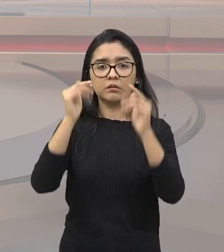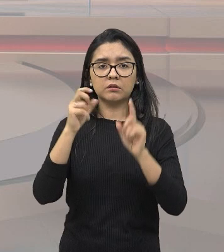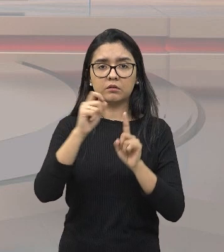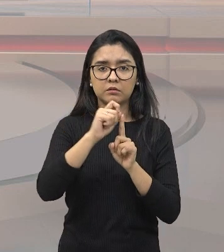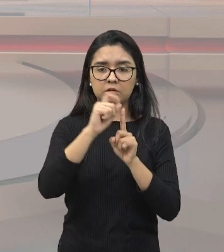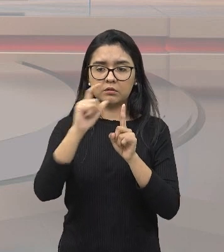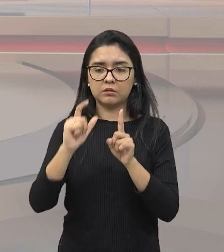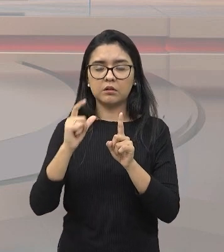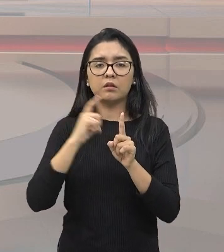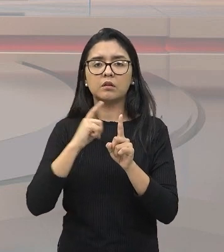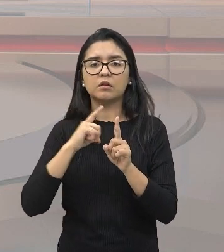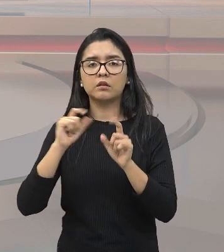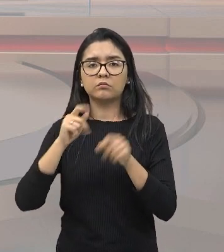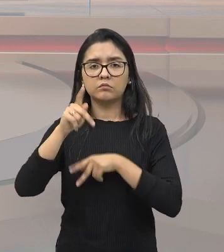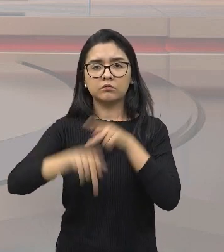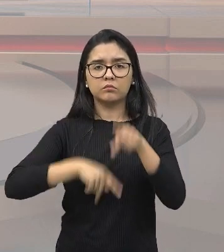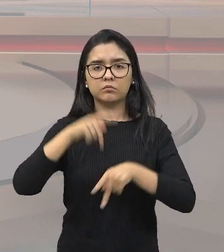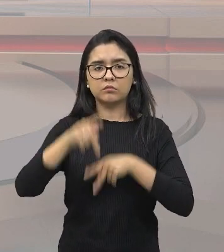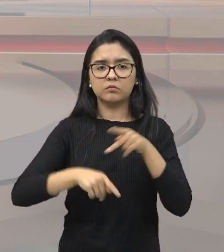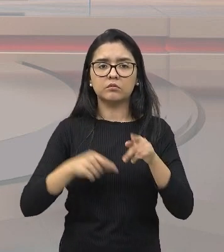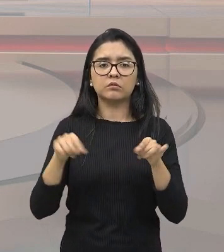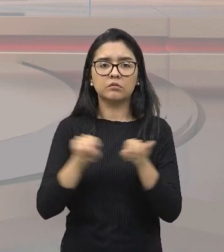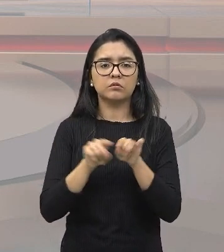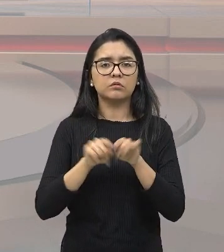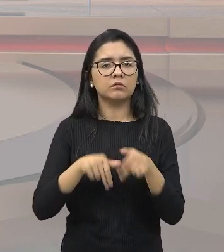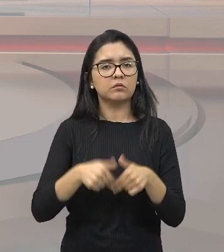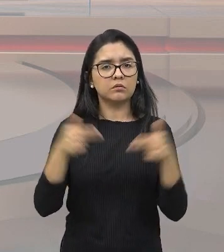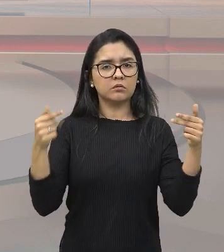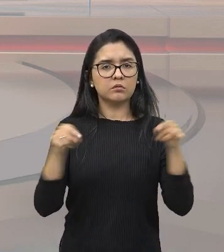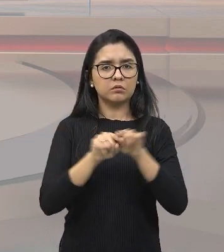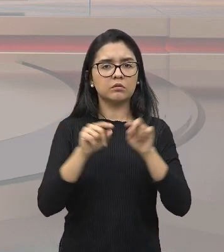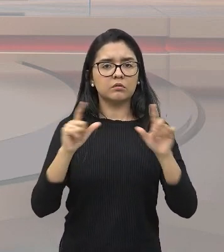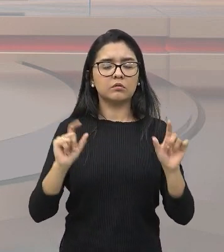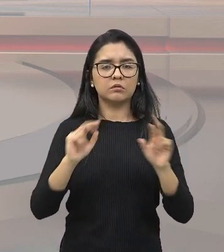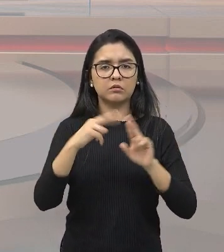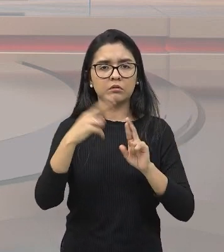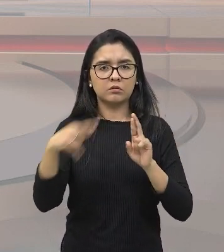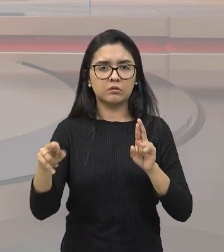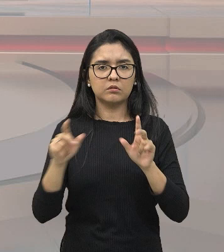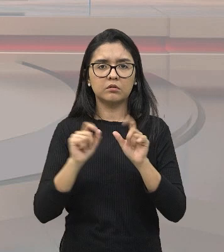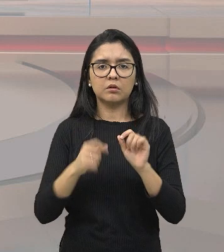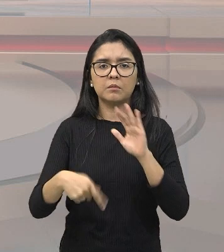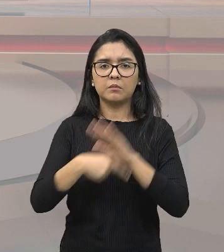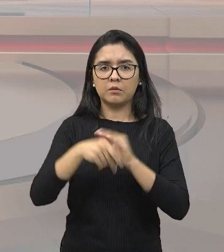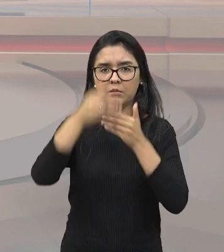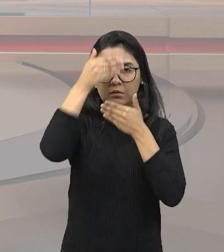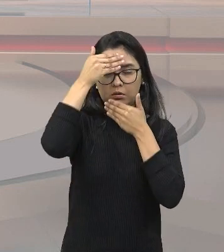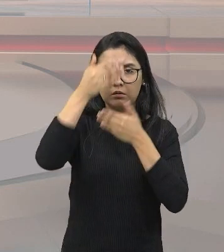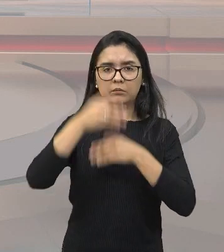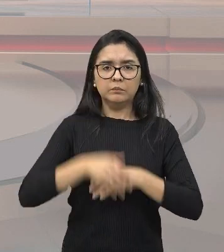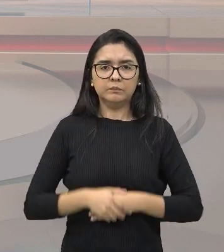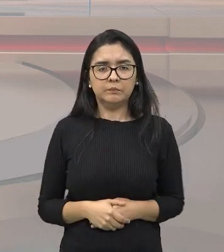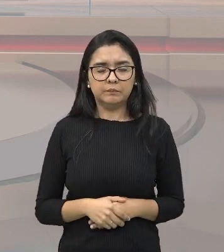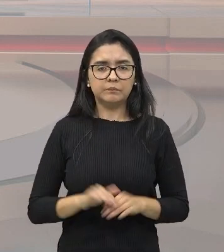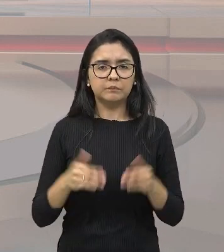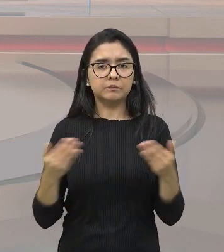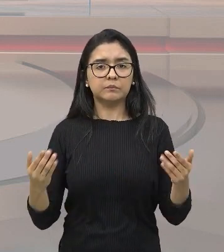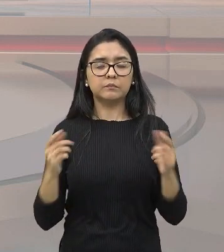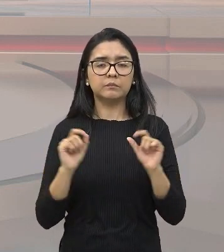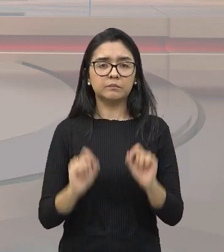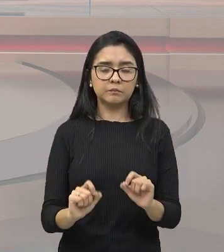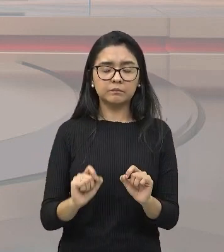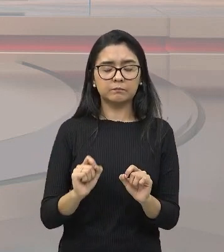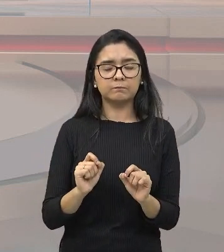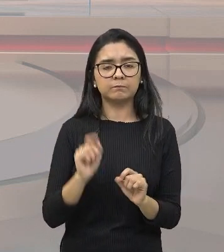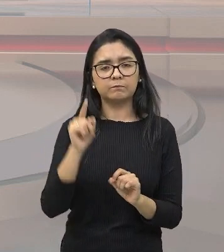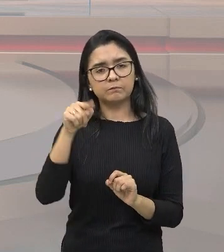que têm a etnicidade, religiosidade ligada à questão do islamismo. No entanto, isso também ainda